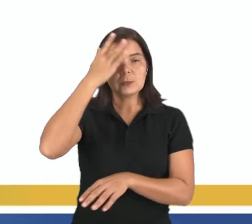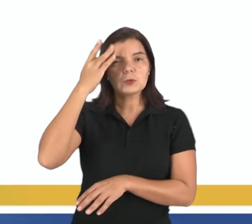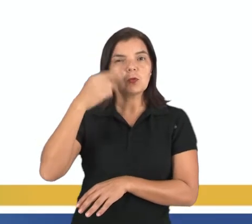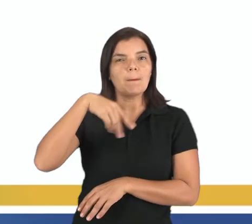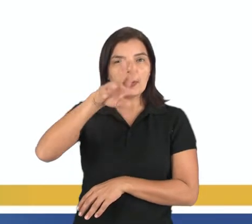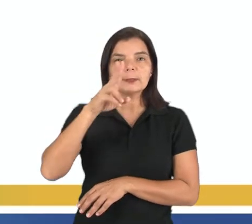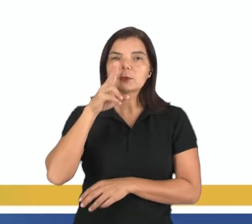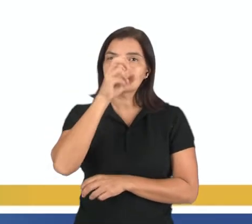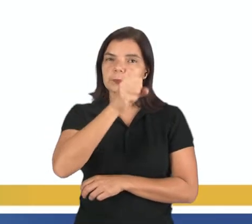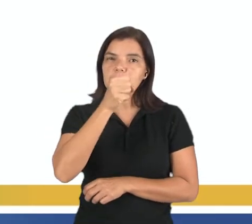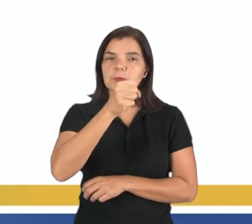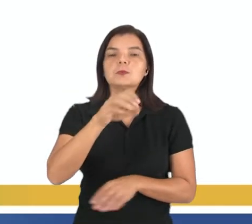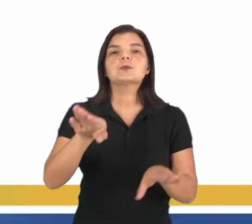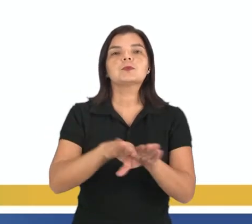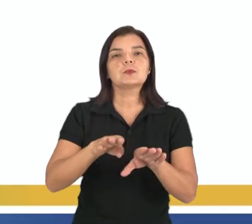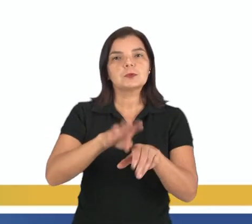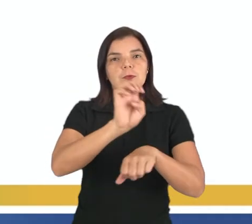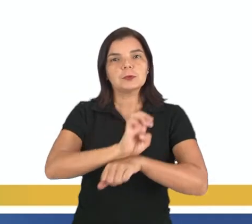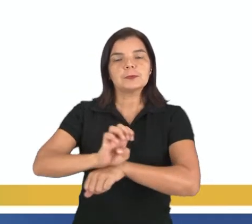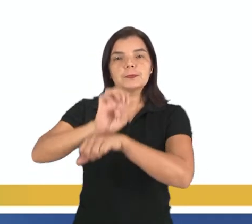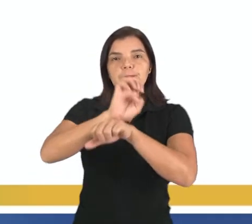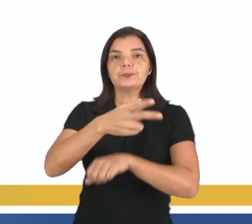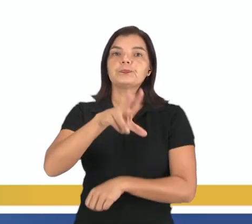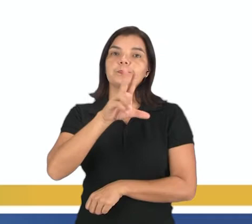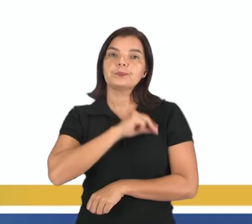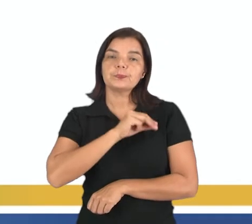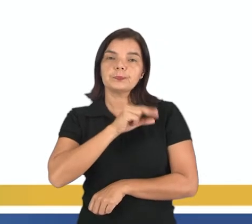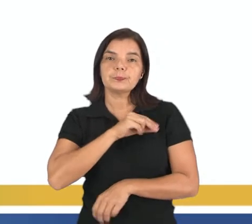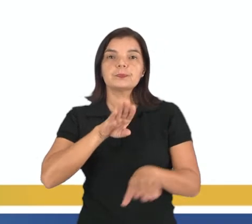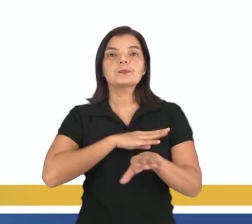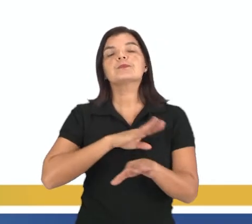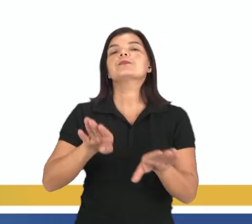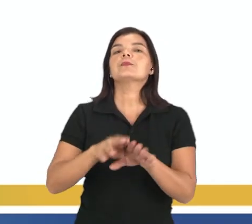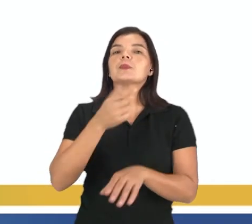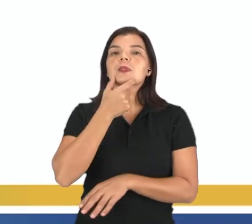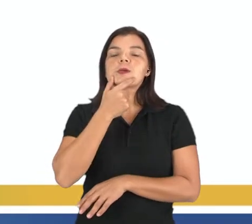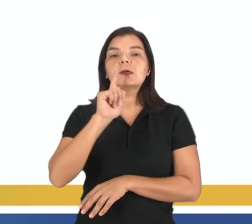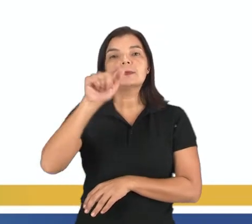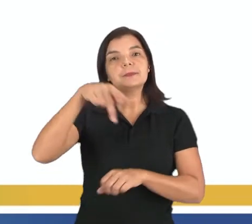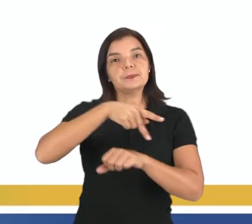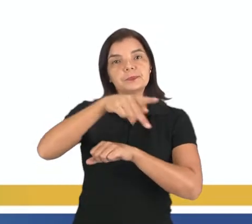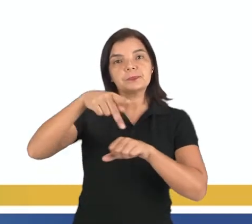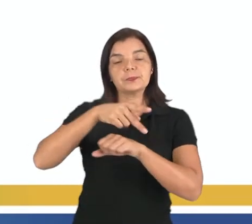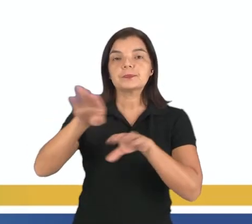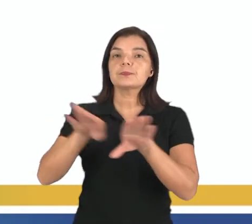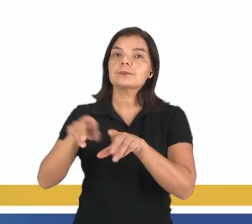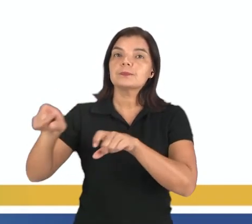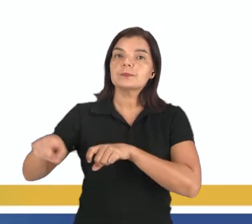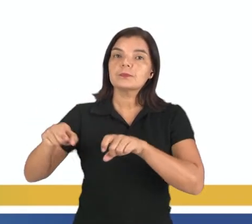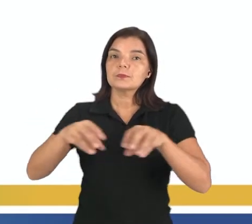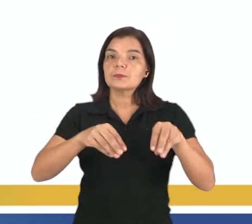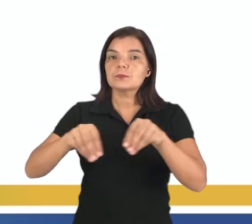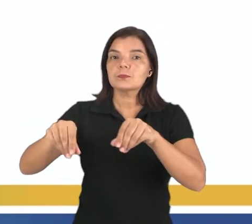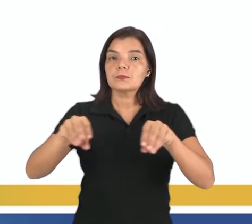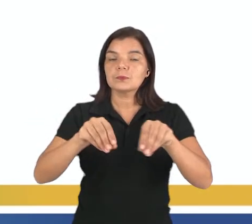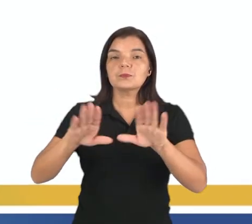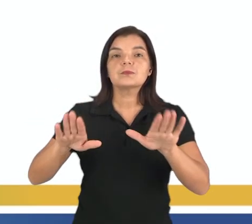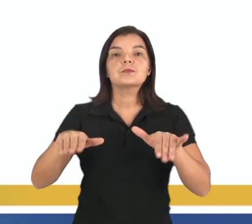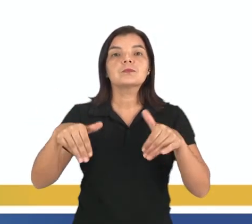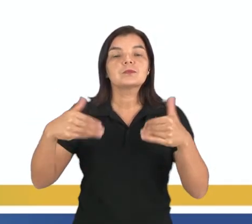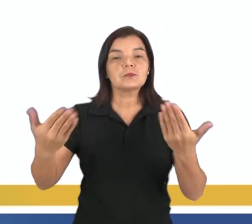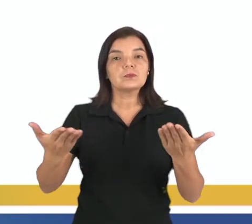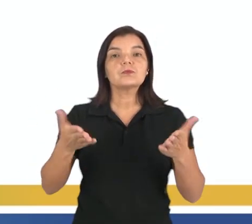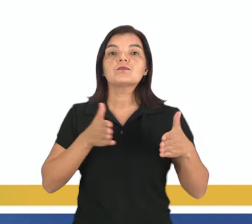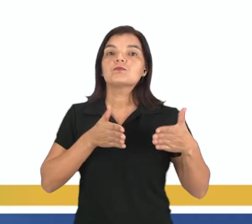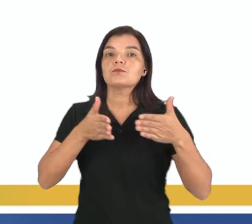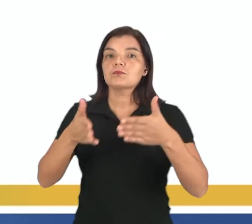né? A, citar, Portugal, Espanha, Inglaterra e outros países. E as colônias são os territórios aos quais eles